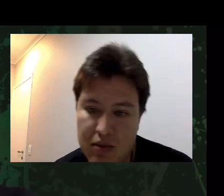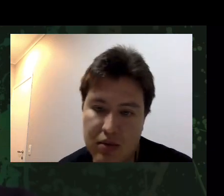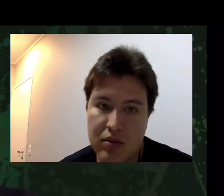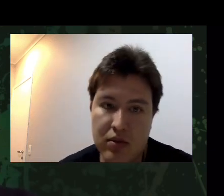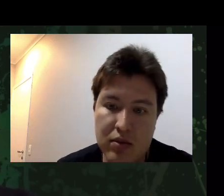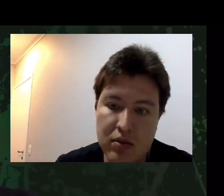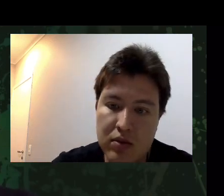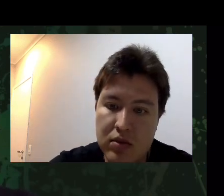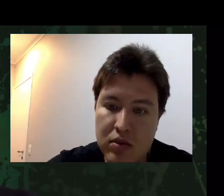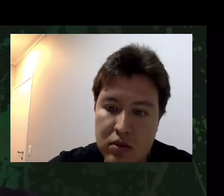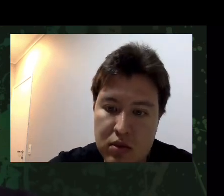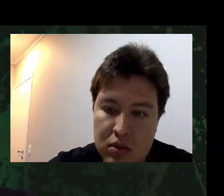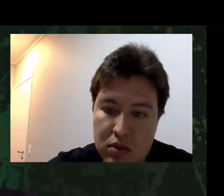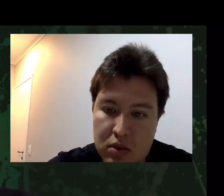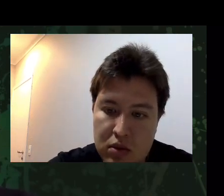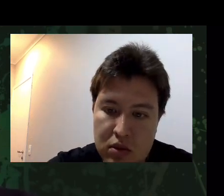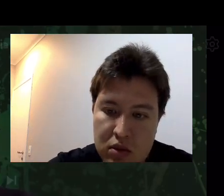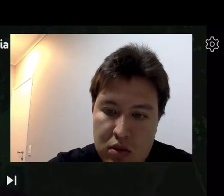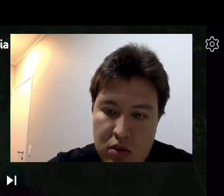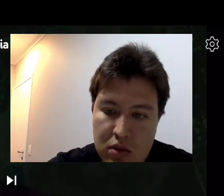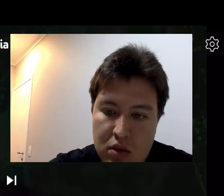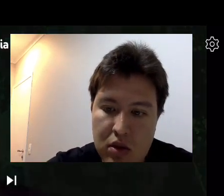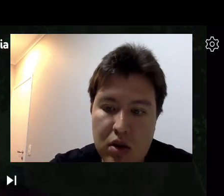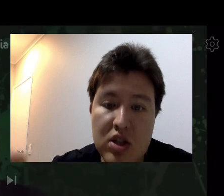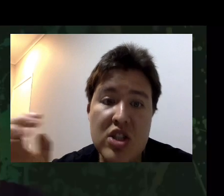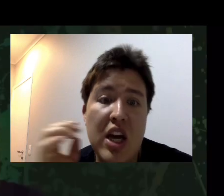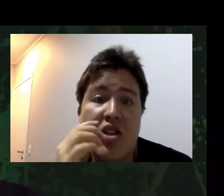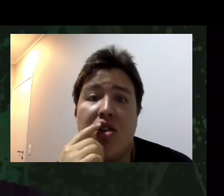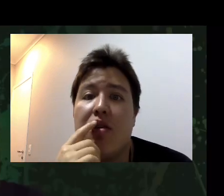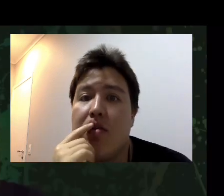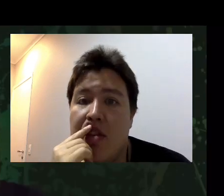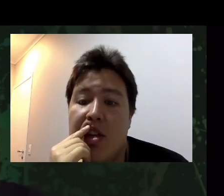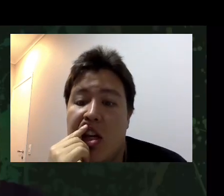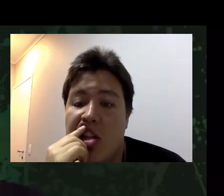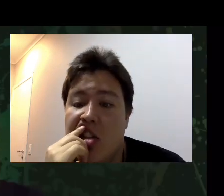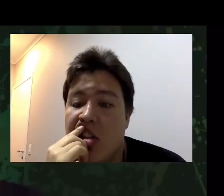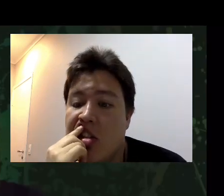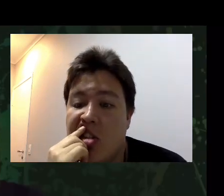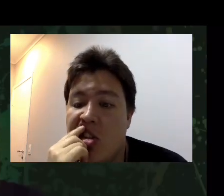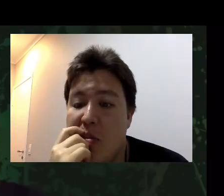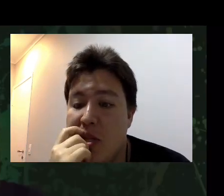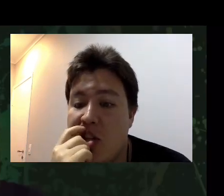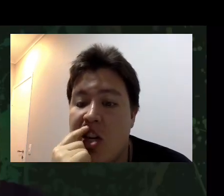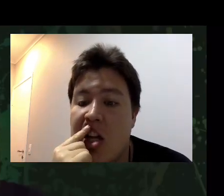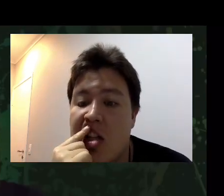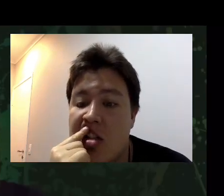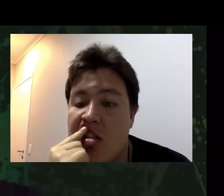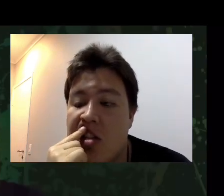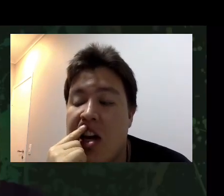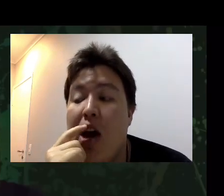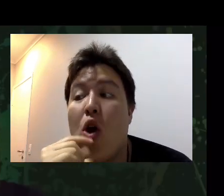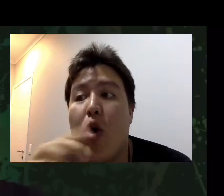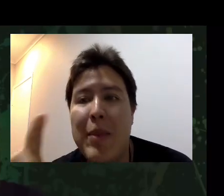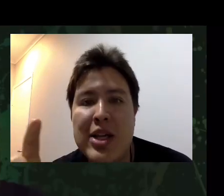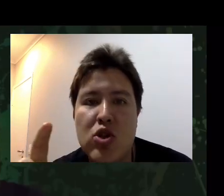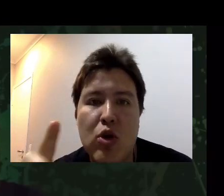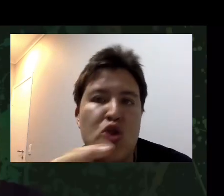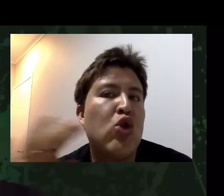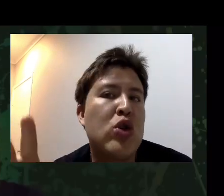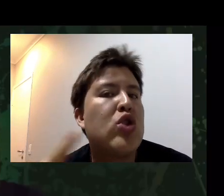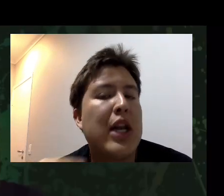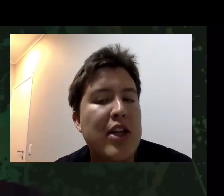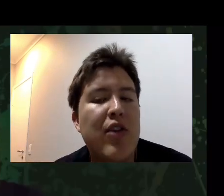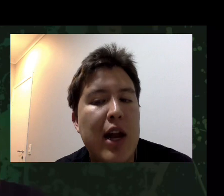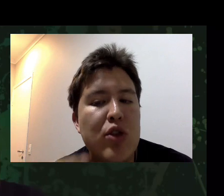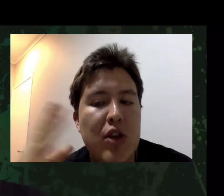desver, eu desveria, porque isso aqui vai me assombrar. Gente, é verdade. Não tinha pensado em nada disso. No começo,